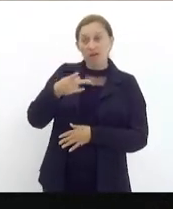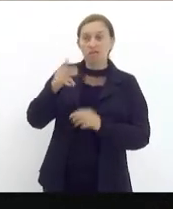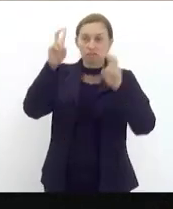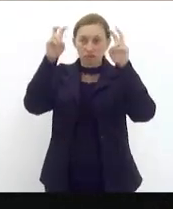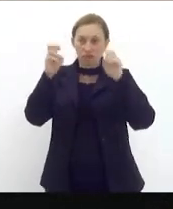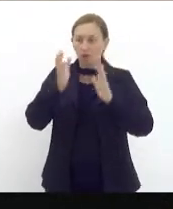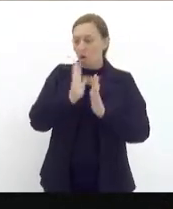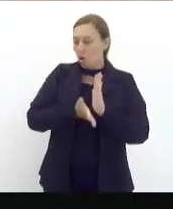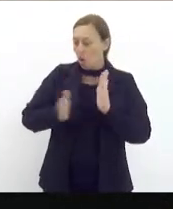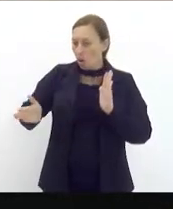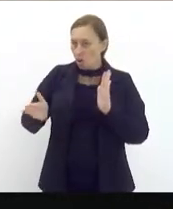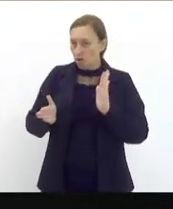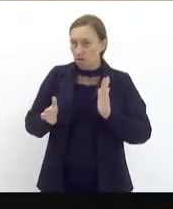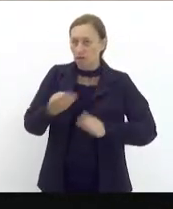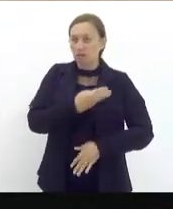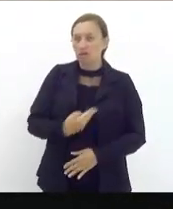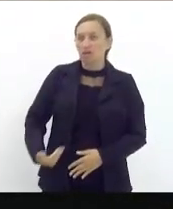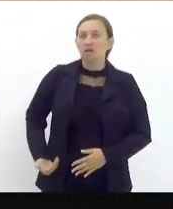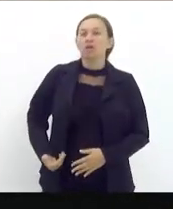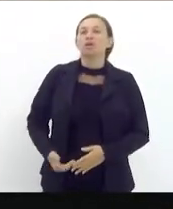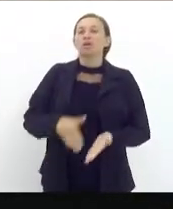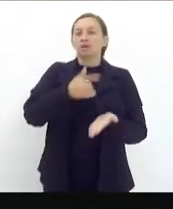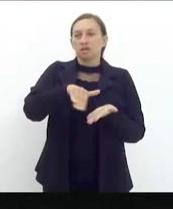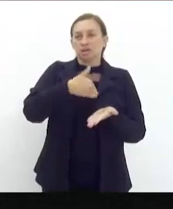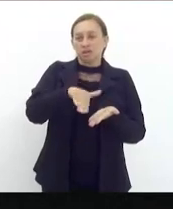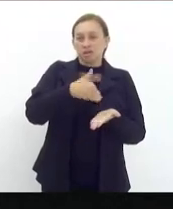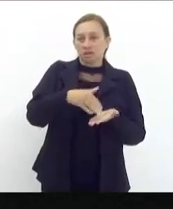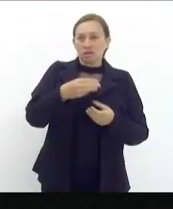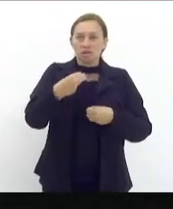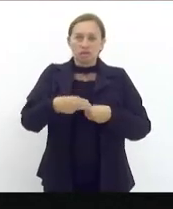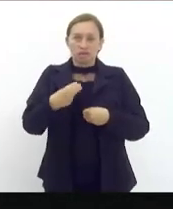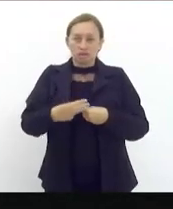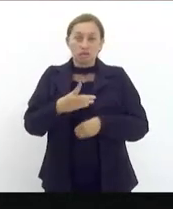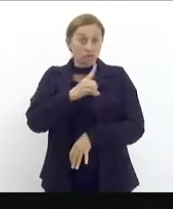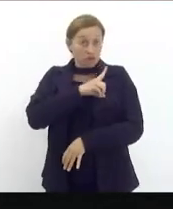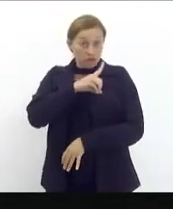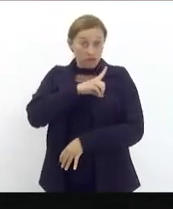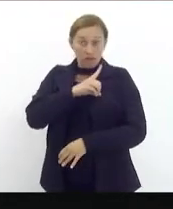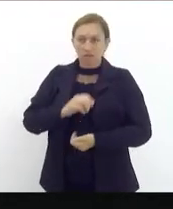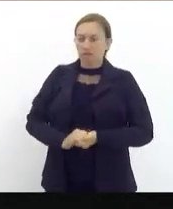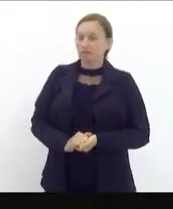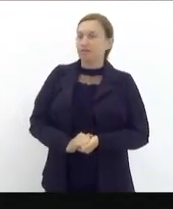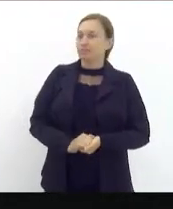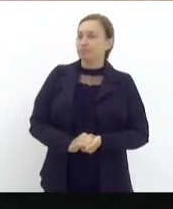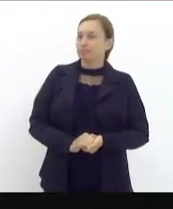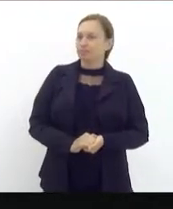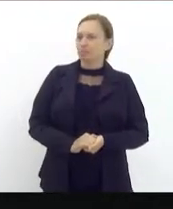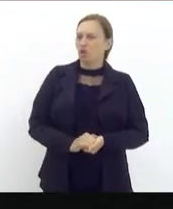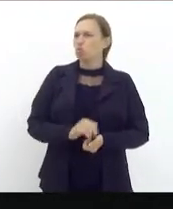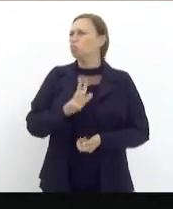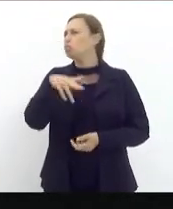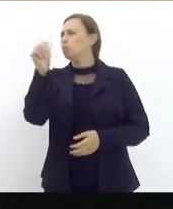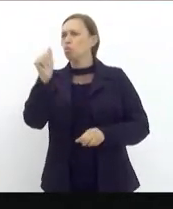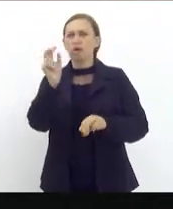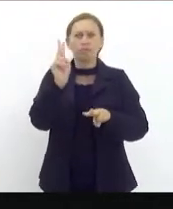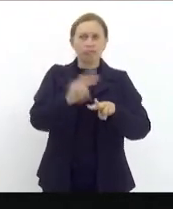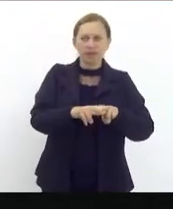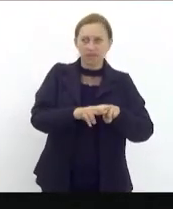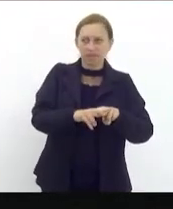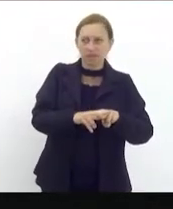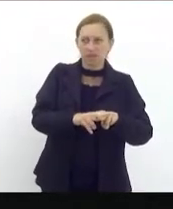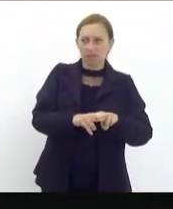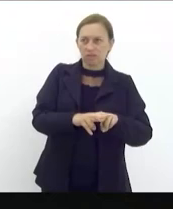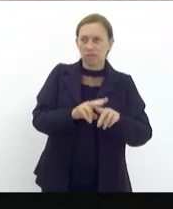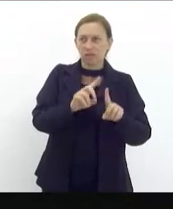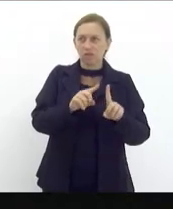pública que o atual secretário municipal de ordem pública um delegado diga-se de passagem nunca prendeu ninguém não prendeu nem o dedo na